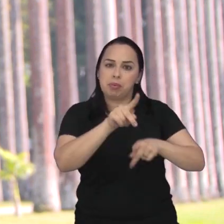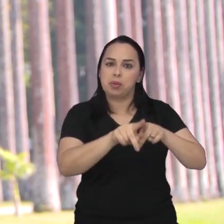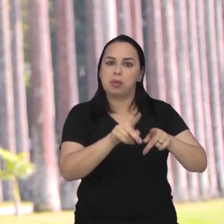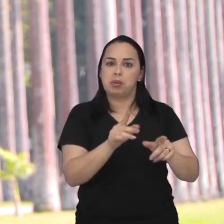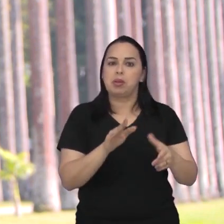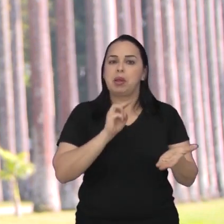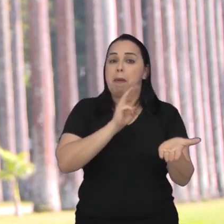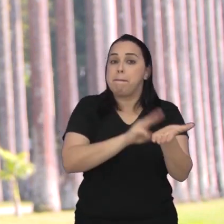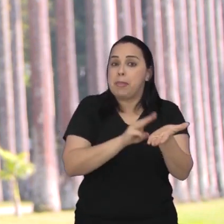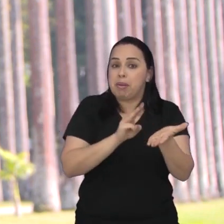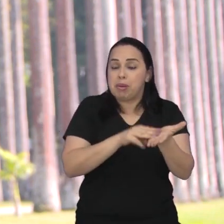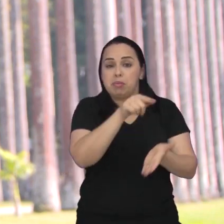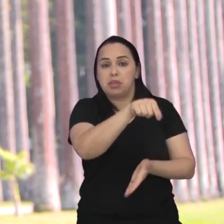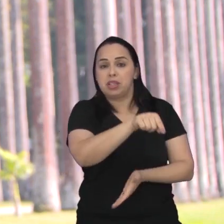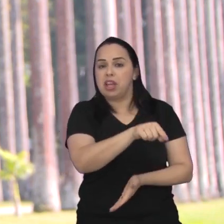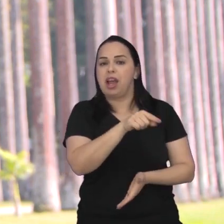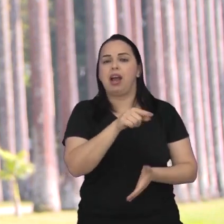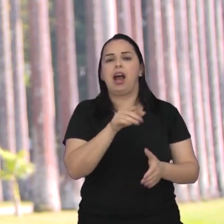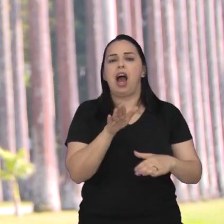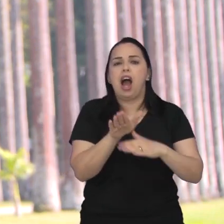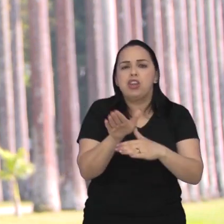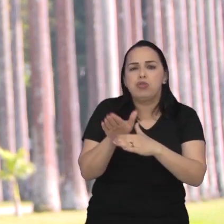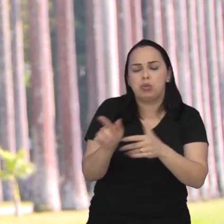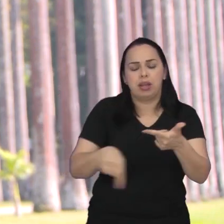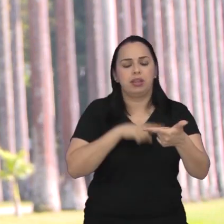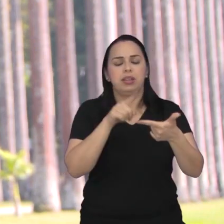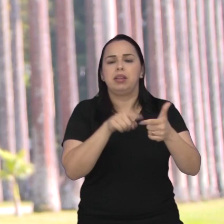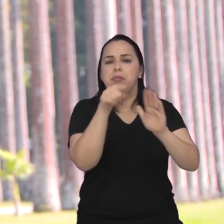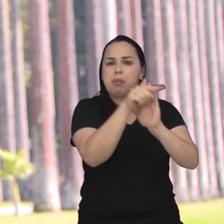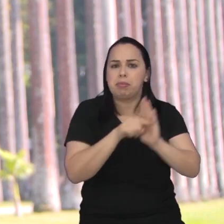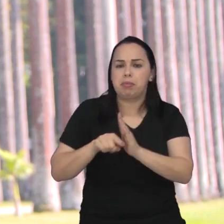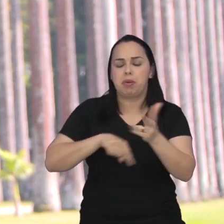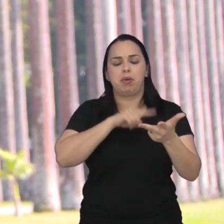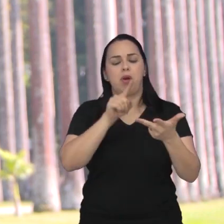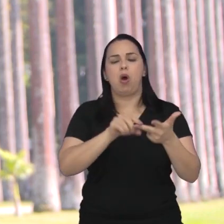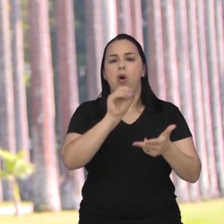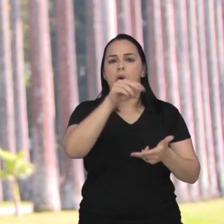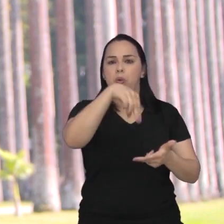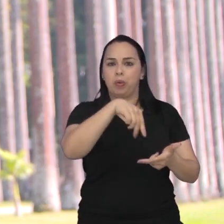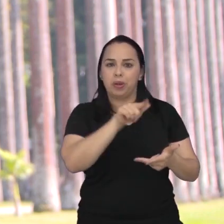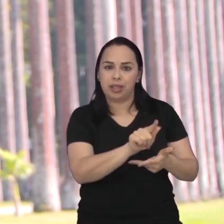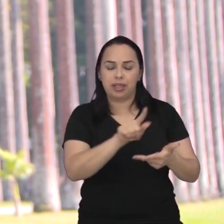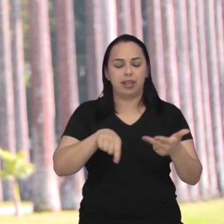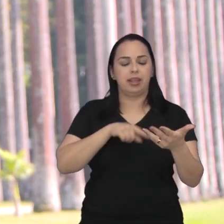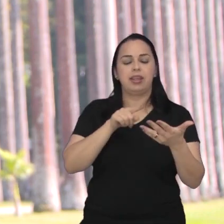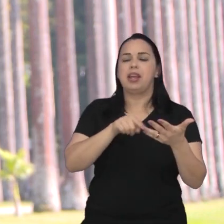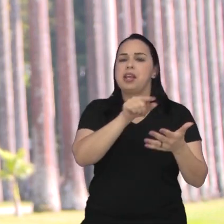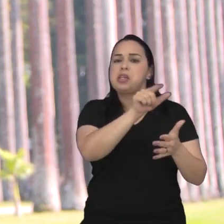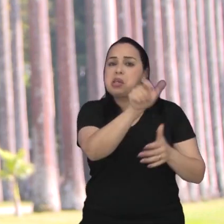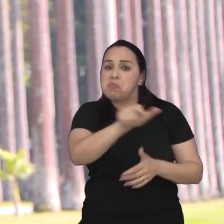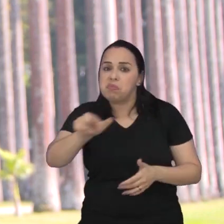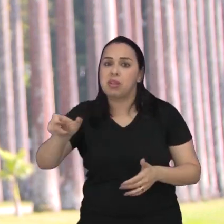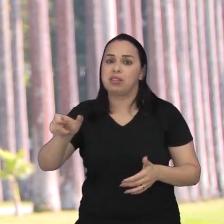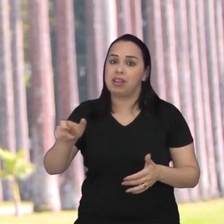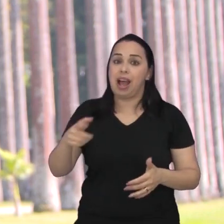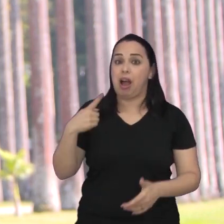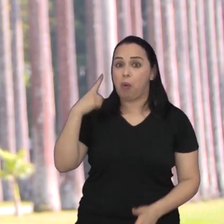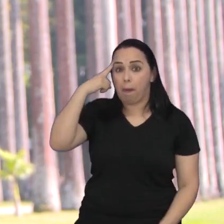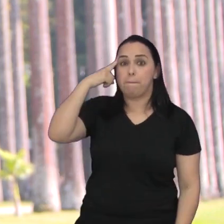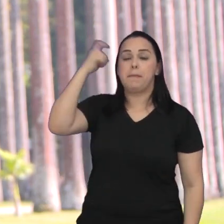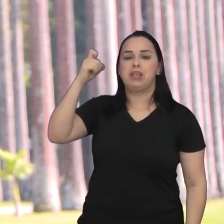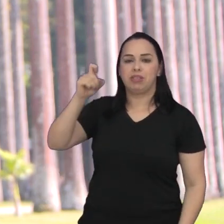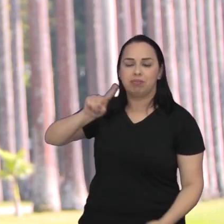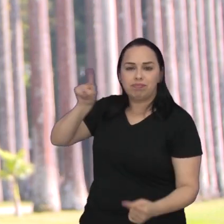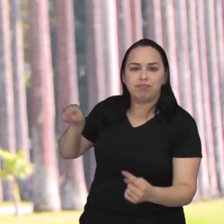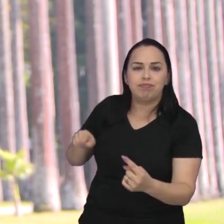como membros de organizações não governamentais, pesquisadores de universidades e profissionais do mercado. E a ideia